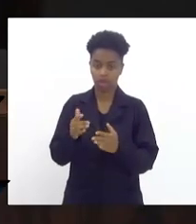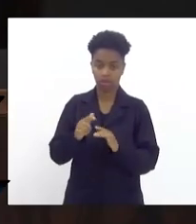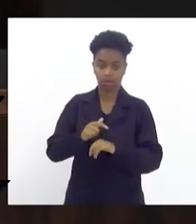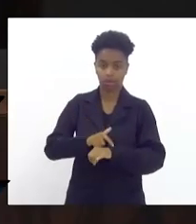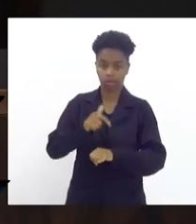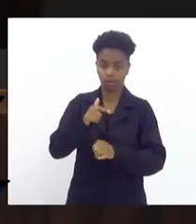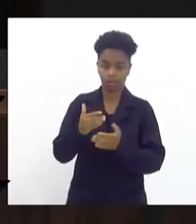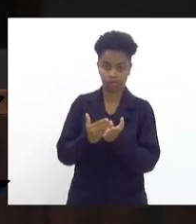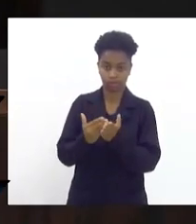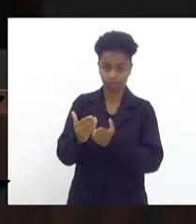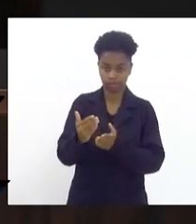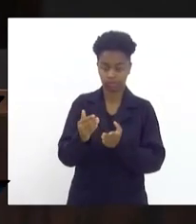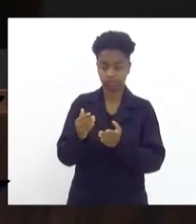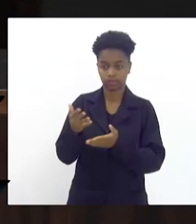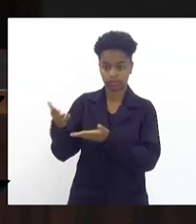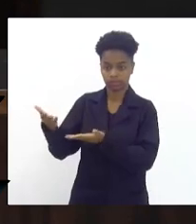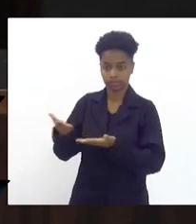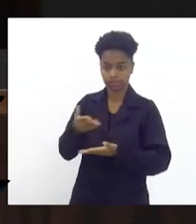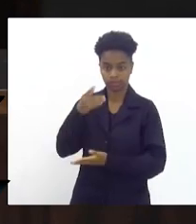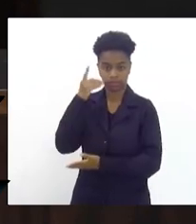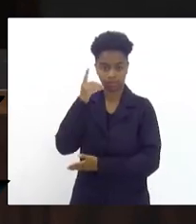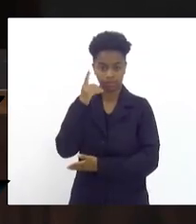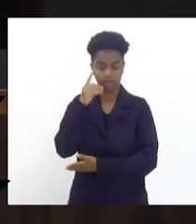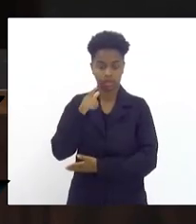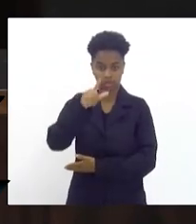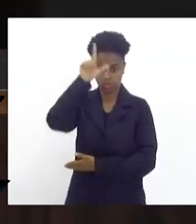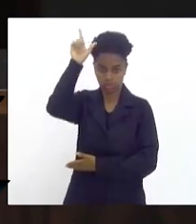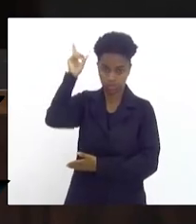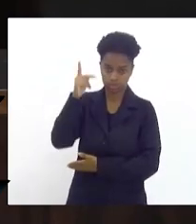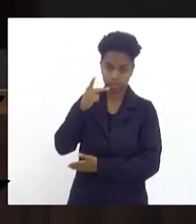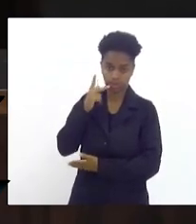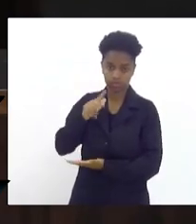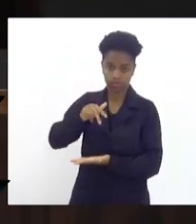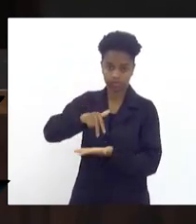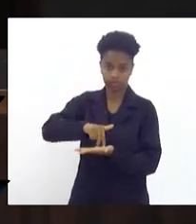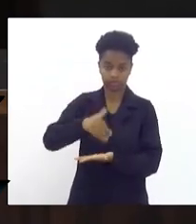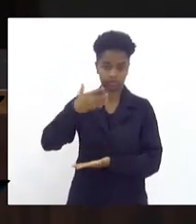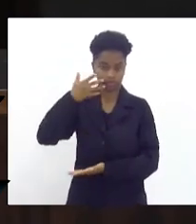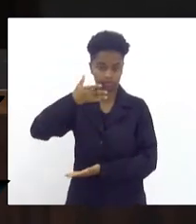inicial ao deputado Luiz Paulo para fazer uso da tribuna.